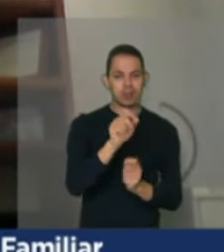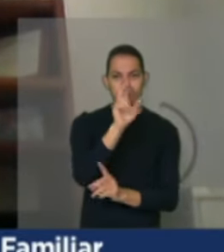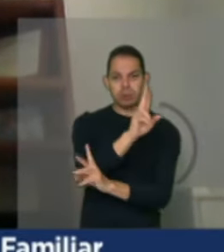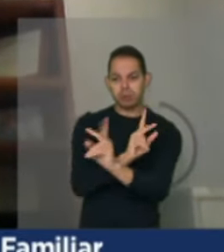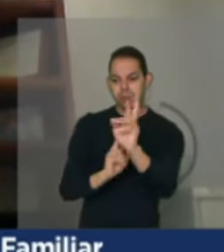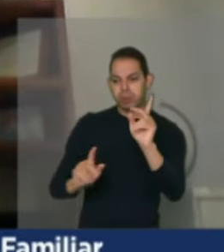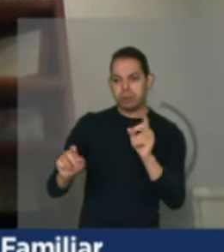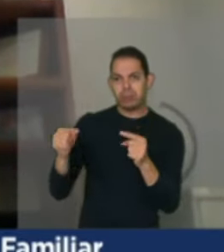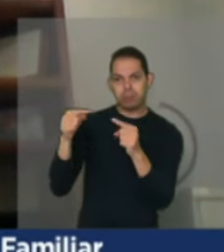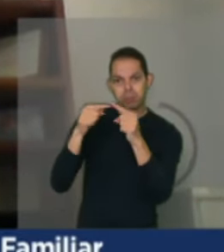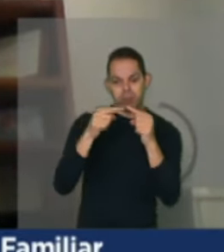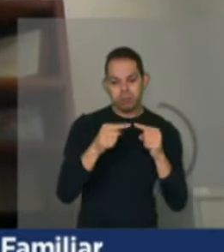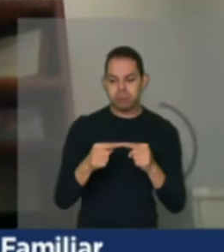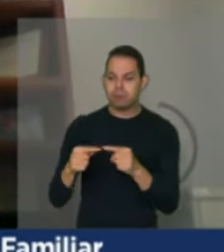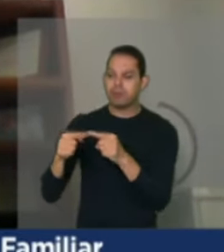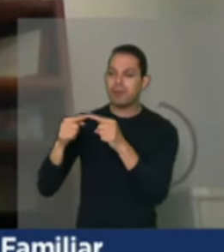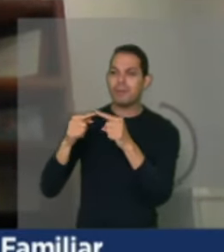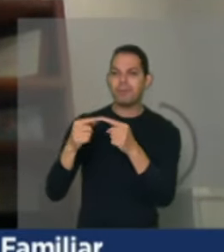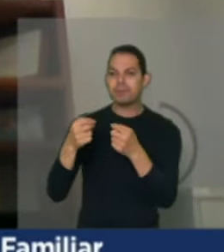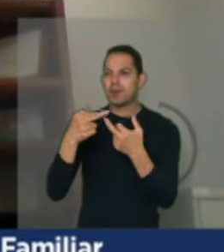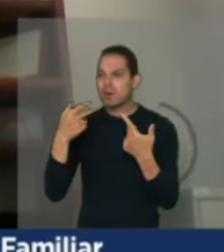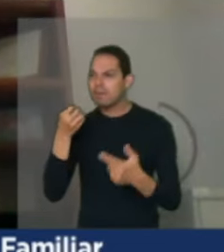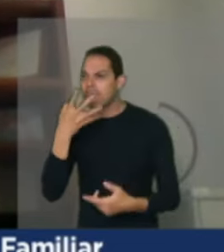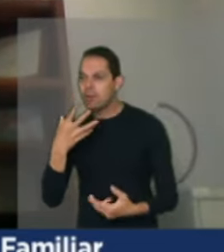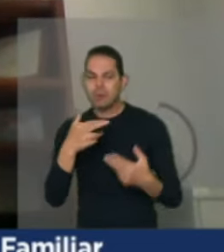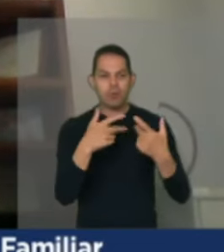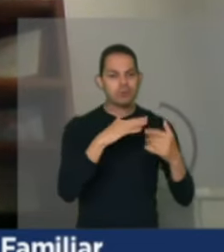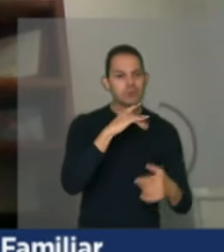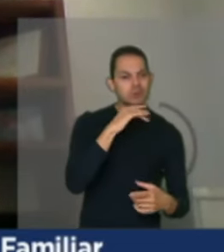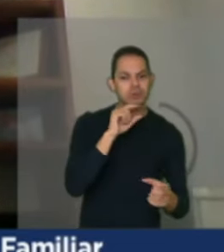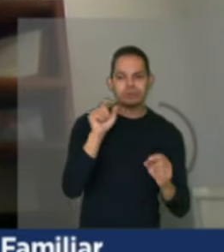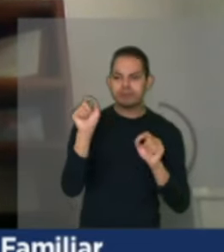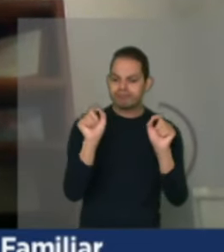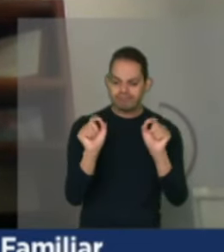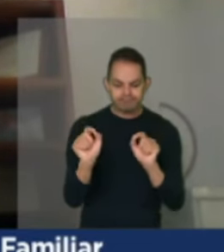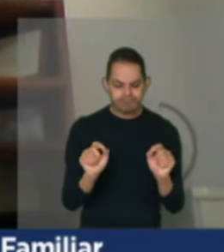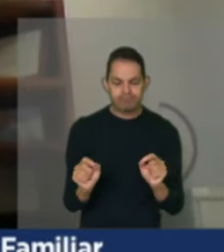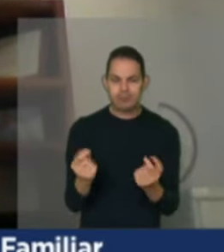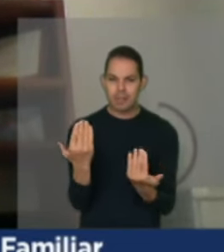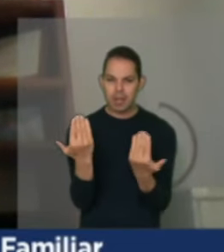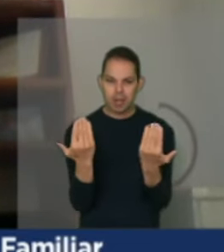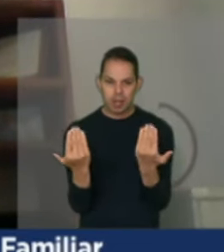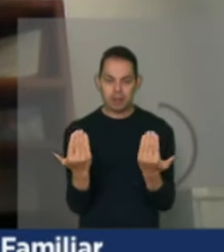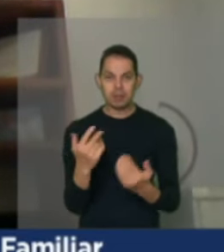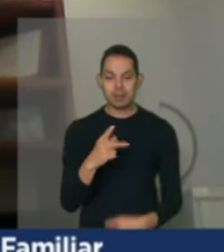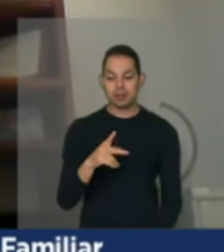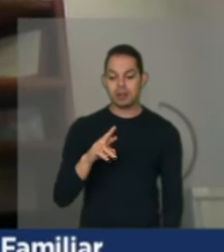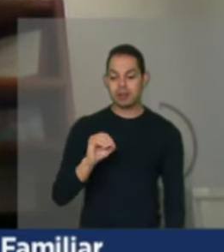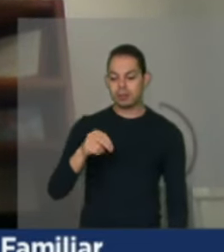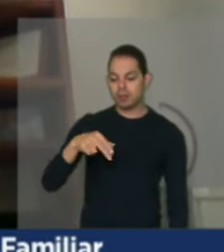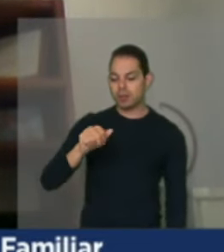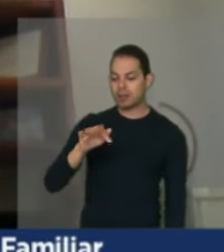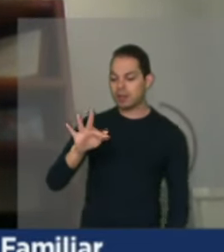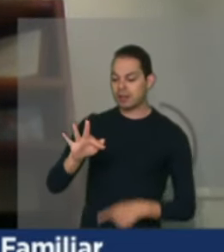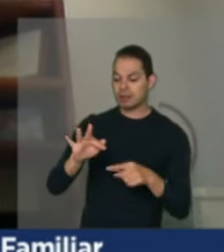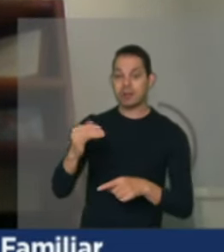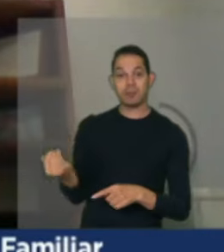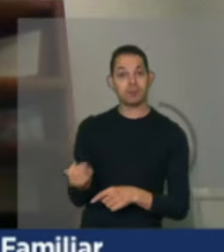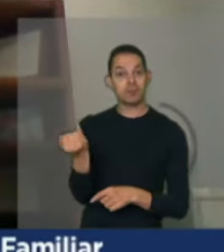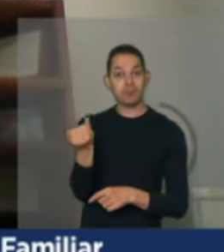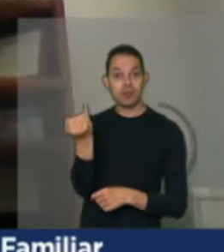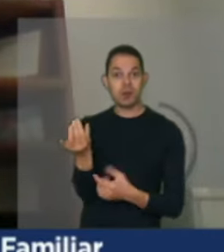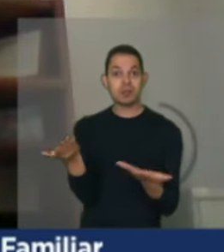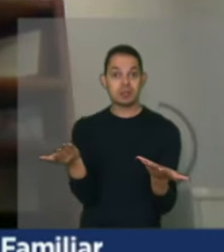pontos fortes e fracos de todas elas. Entendo que o Pronaf é uma ferramenta fundamental, importante e